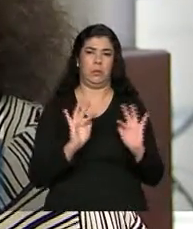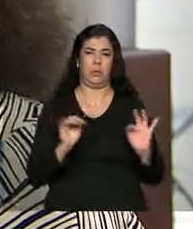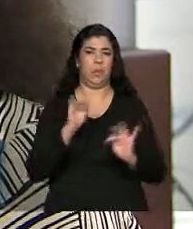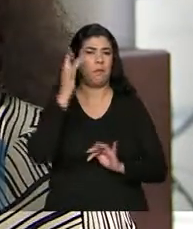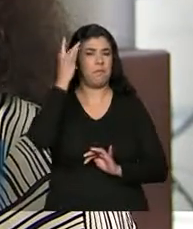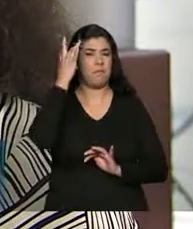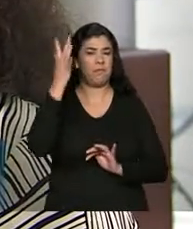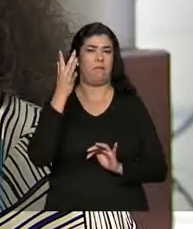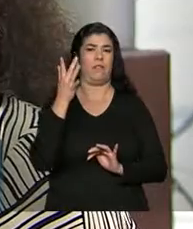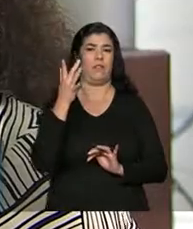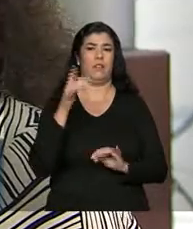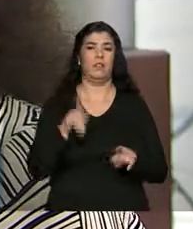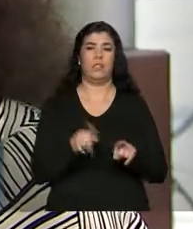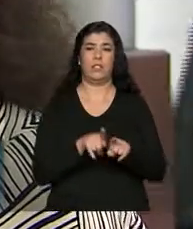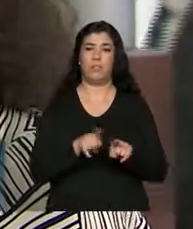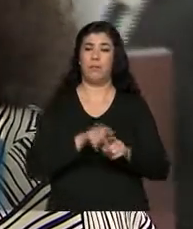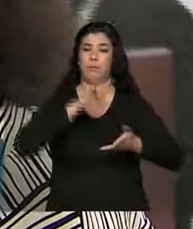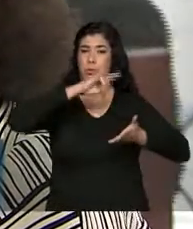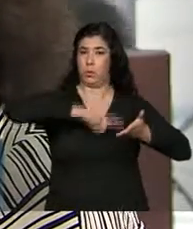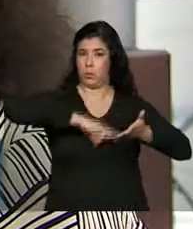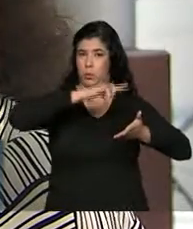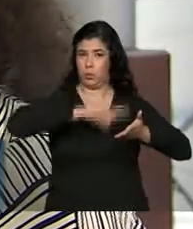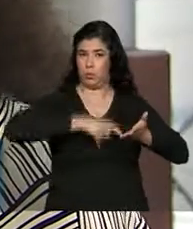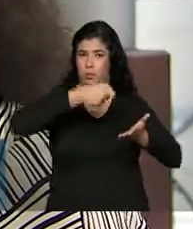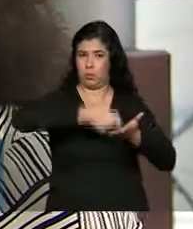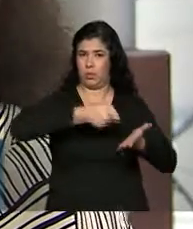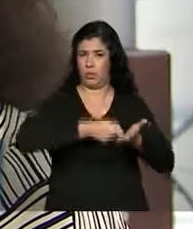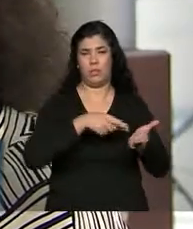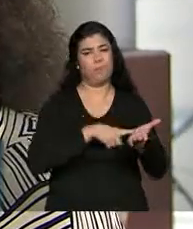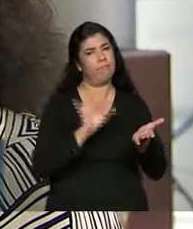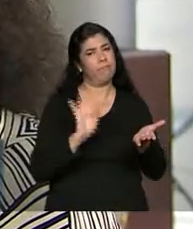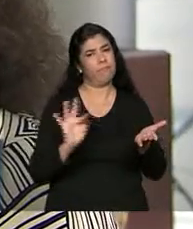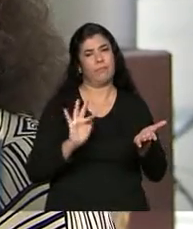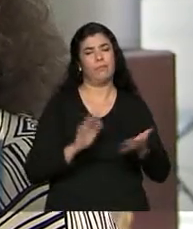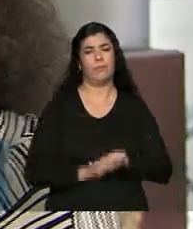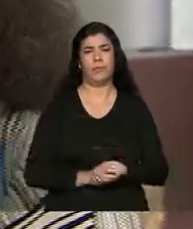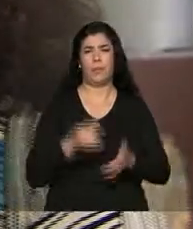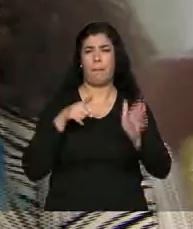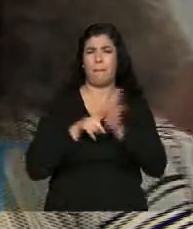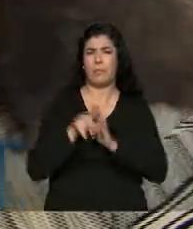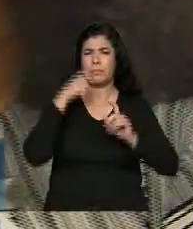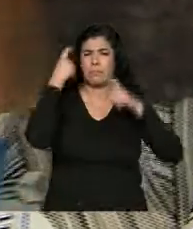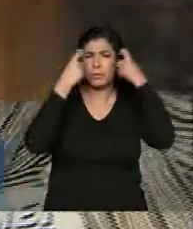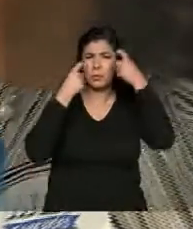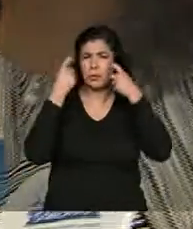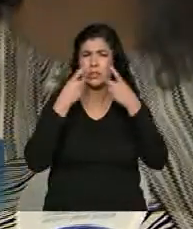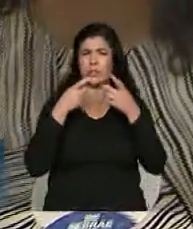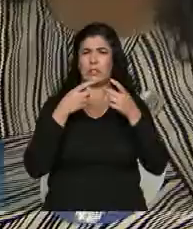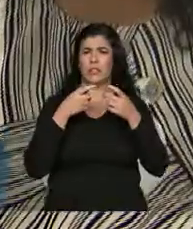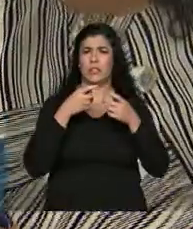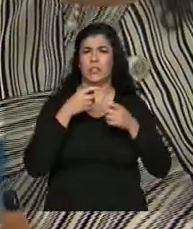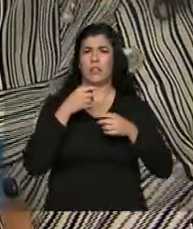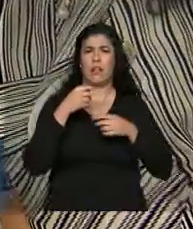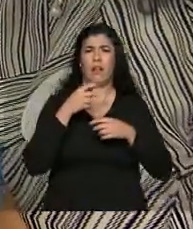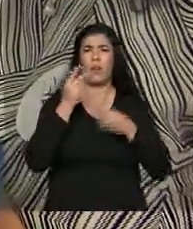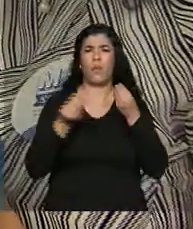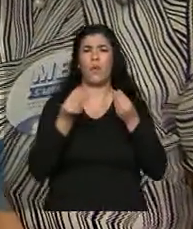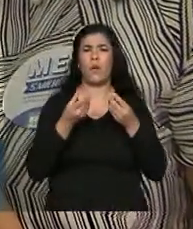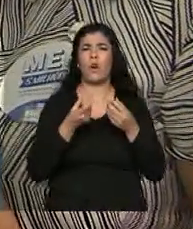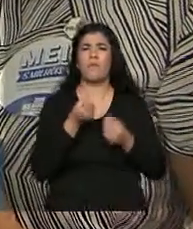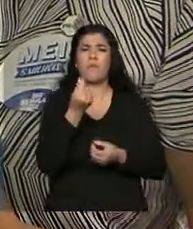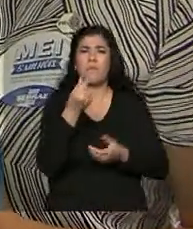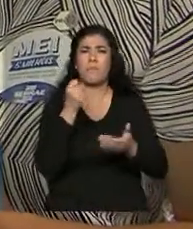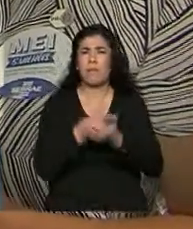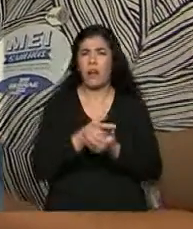simples, os documentos exigidos são muito simples. As pessoas se preocupam muito com a burocracia e com quanto que isso pode